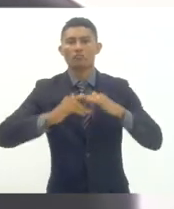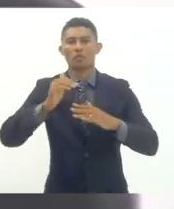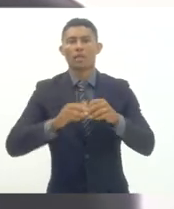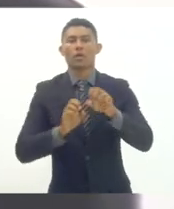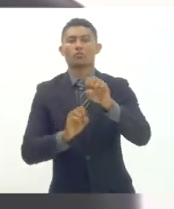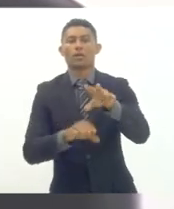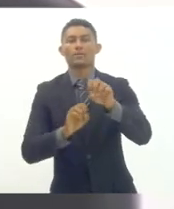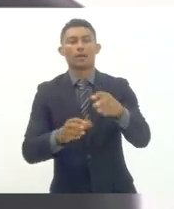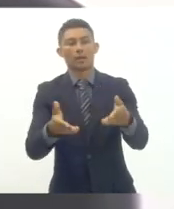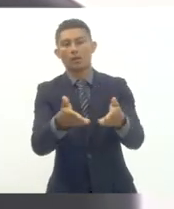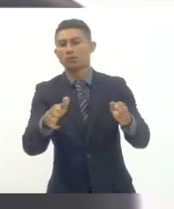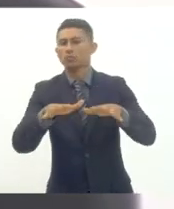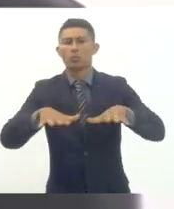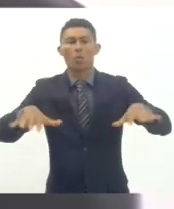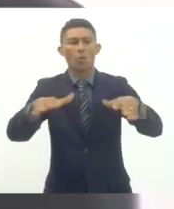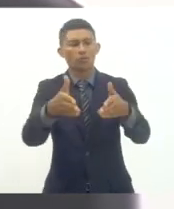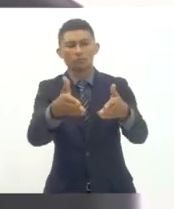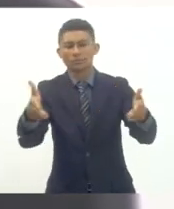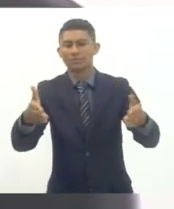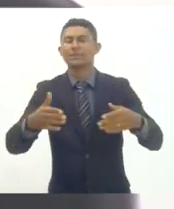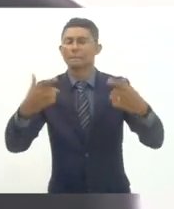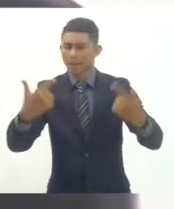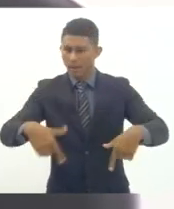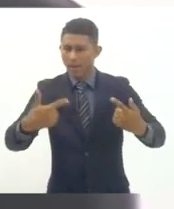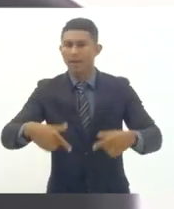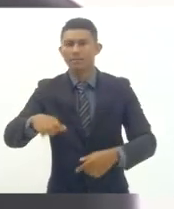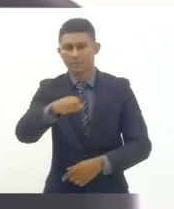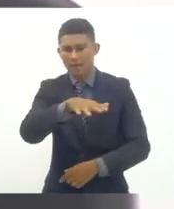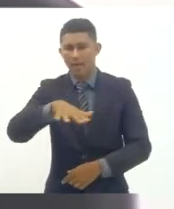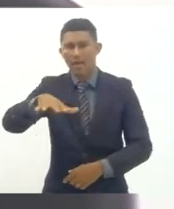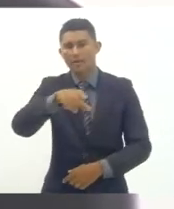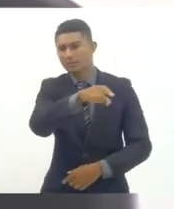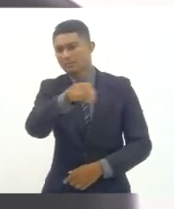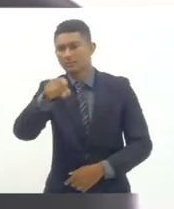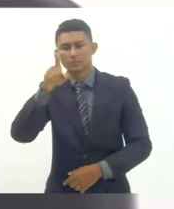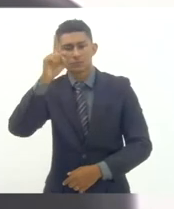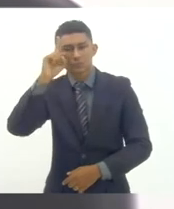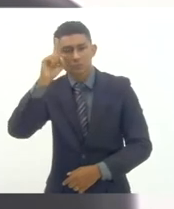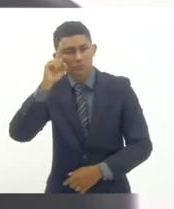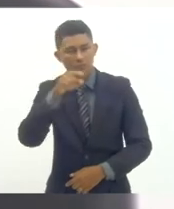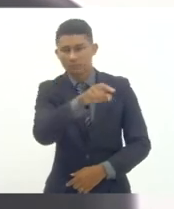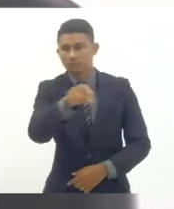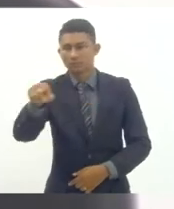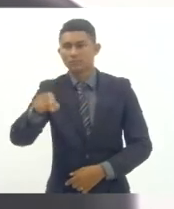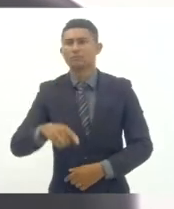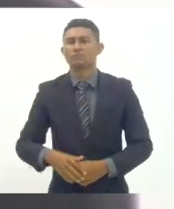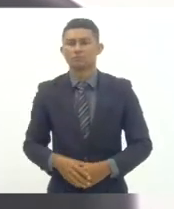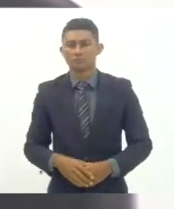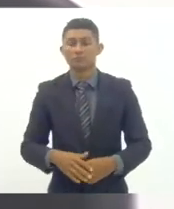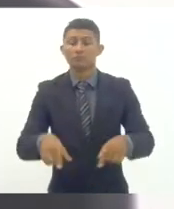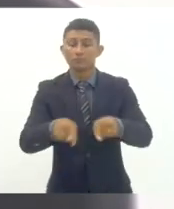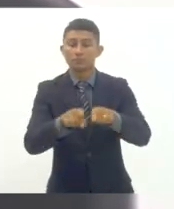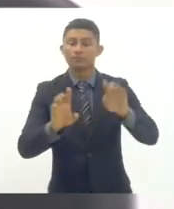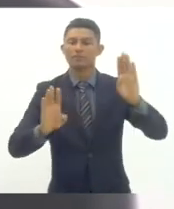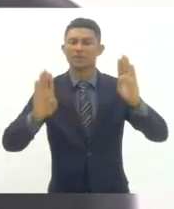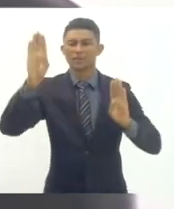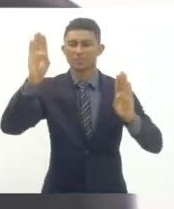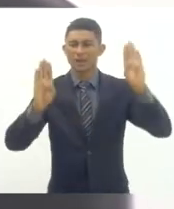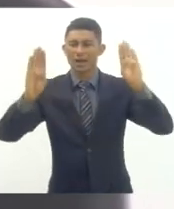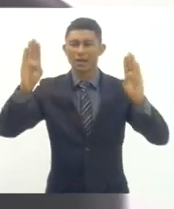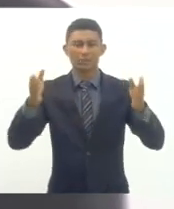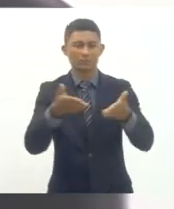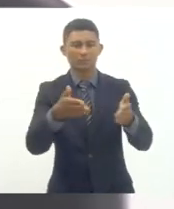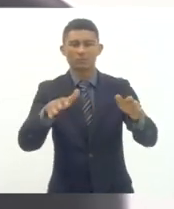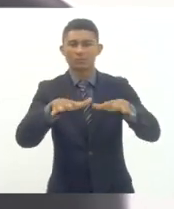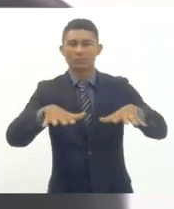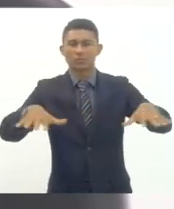que lidam com a educação diariamente né nas suas ações todos os candidatos que também